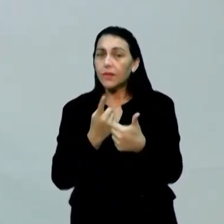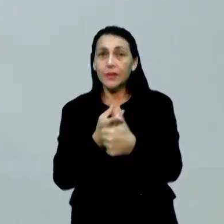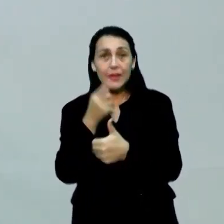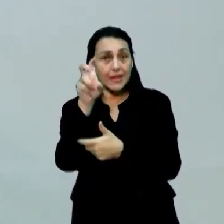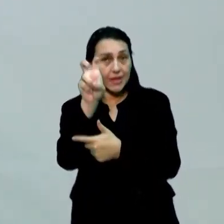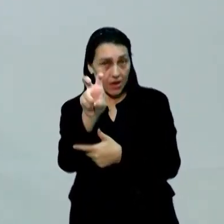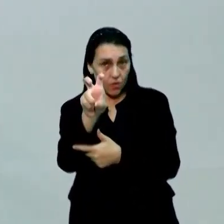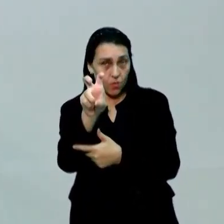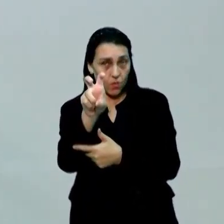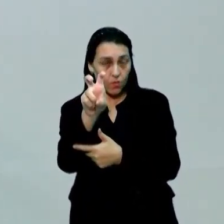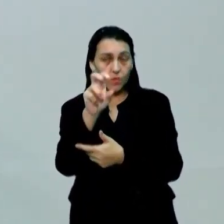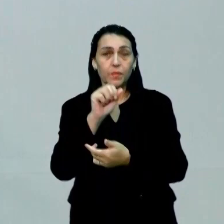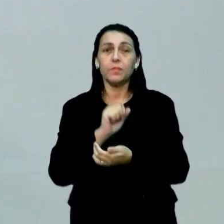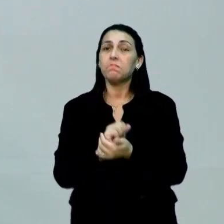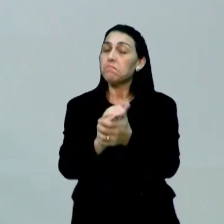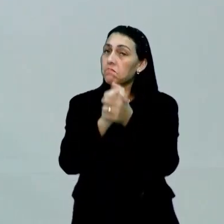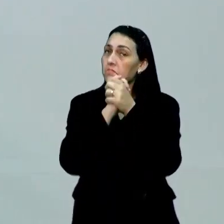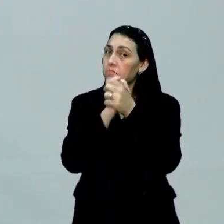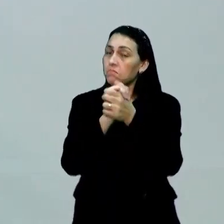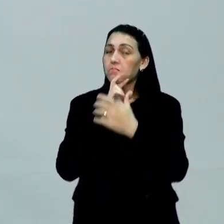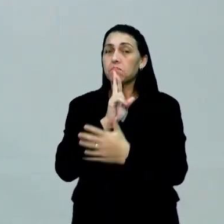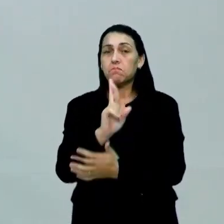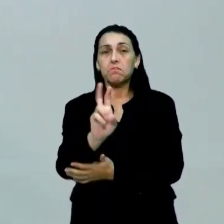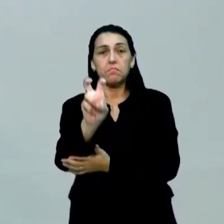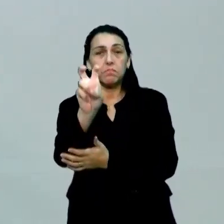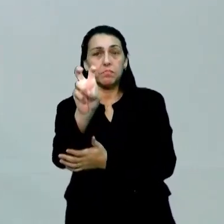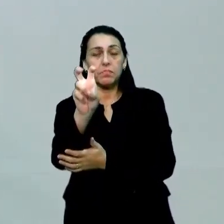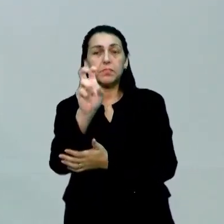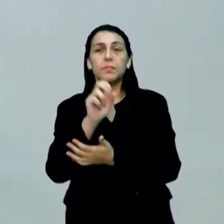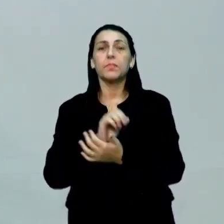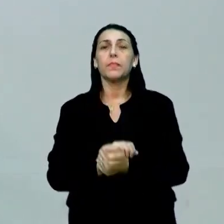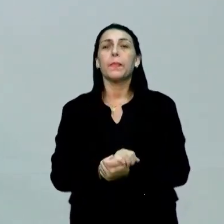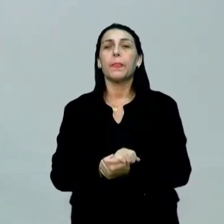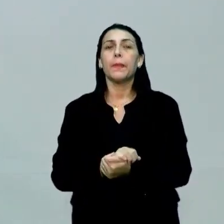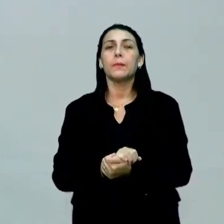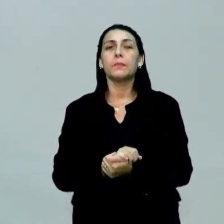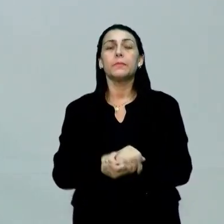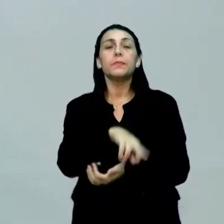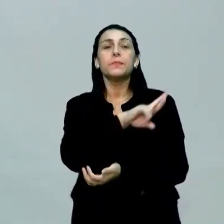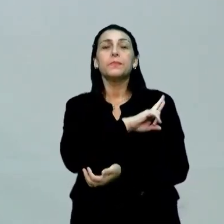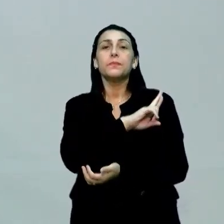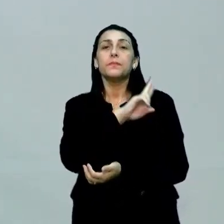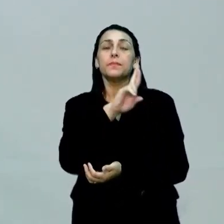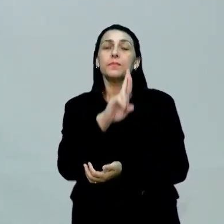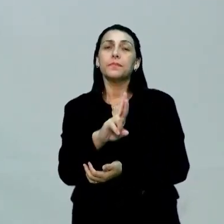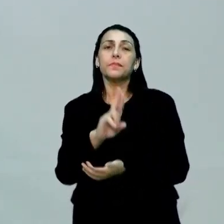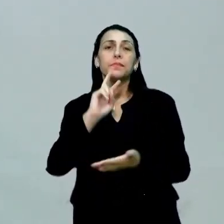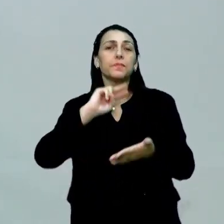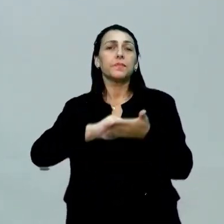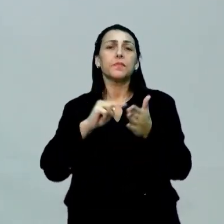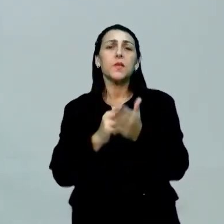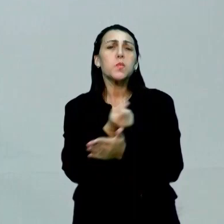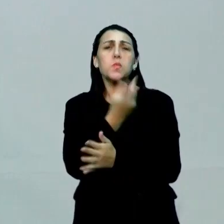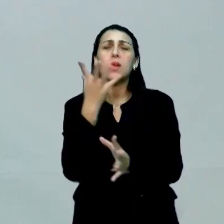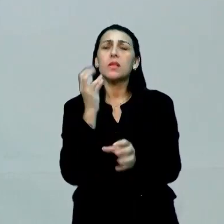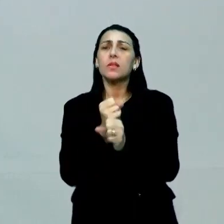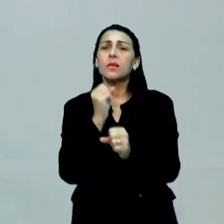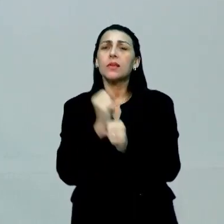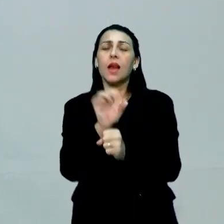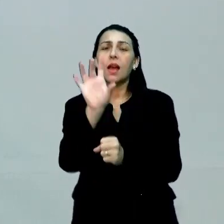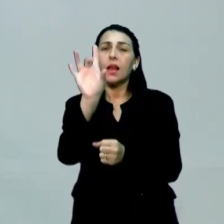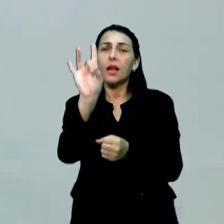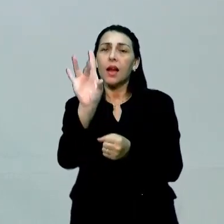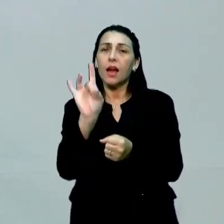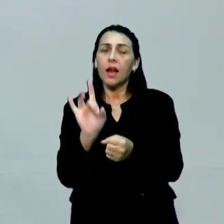são 5. Parabéns para quem respondeu 5. E essas competências equivalem quantos pontos? Cada